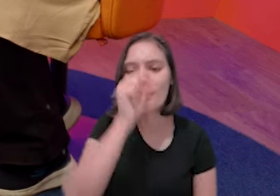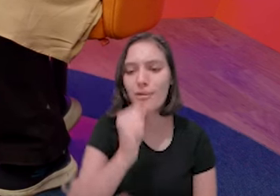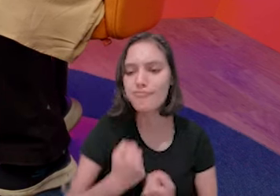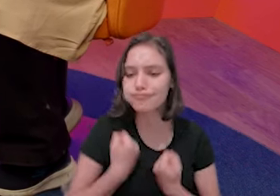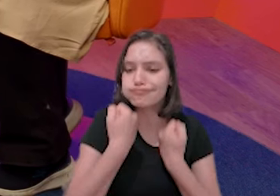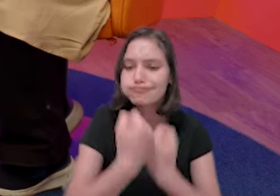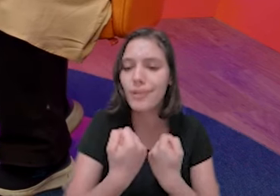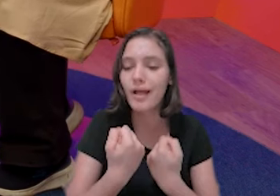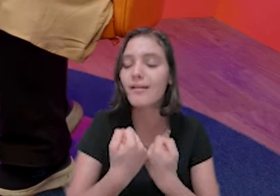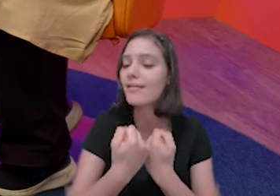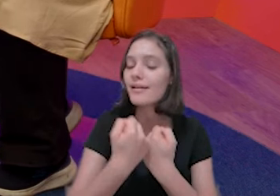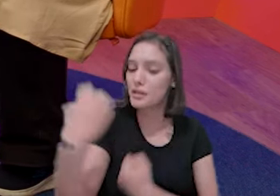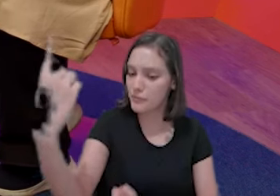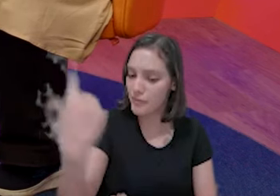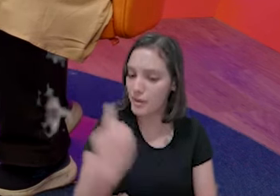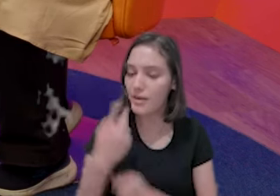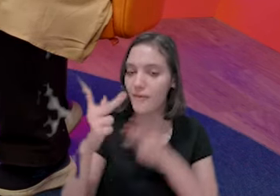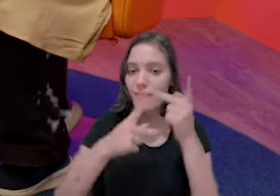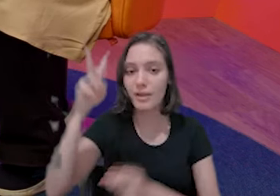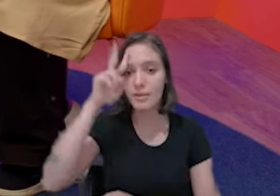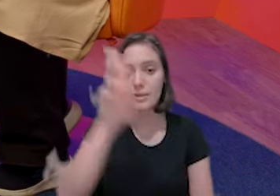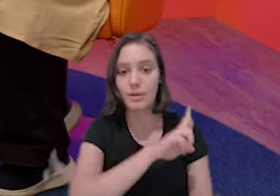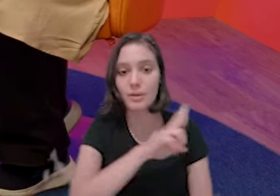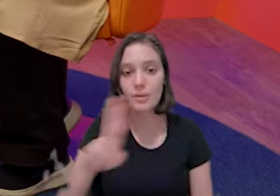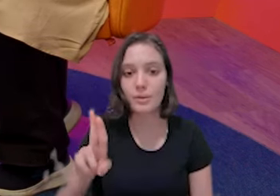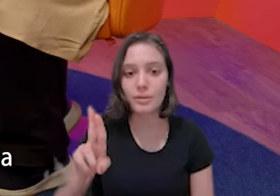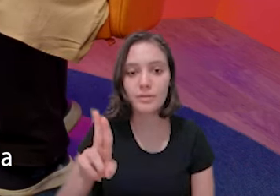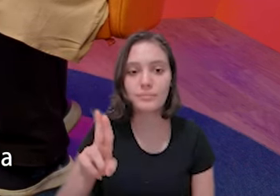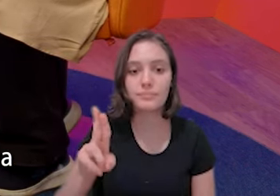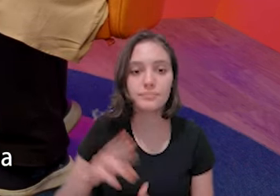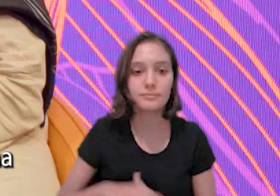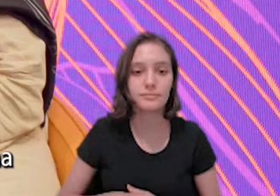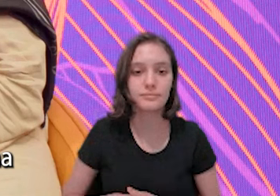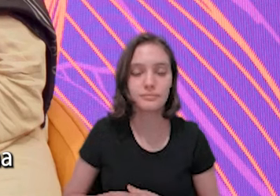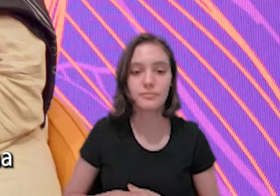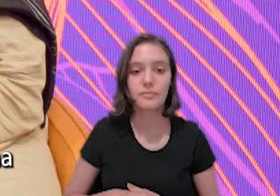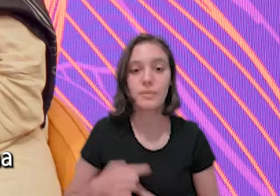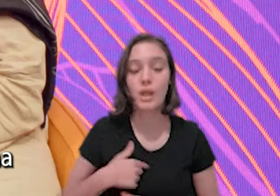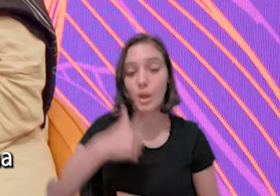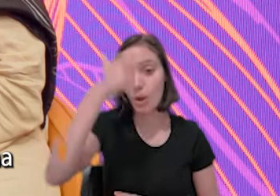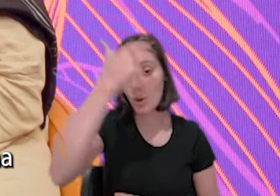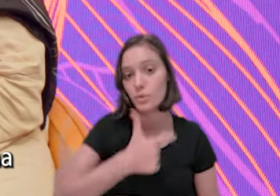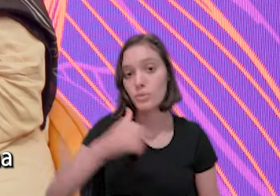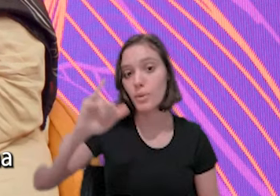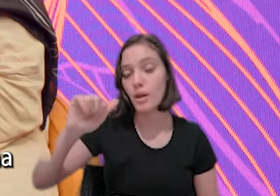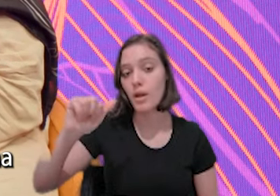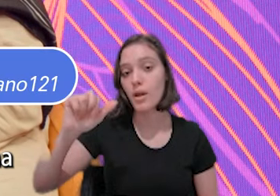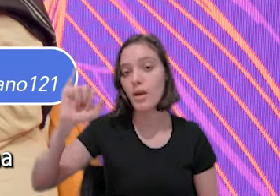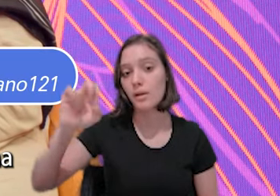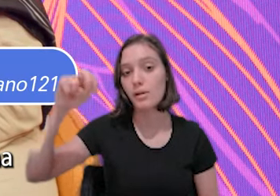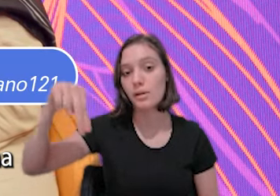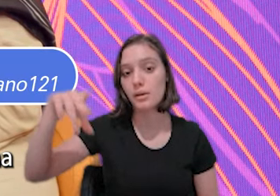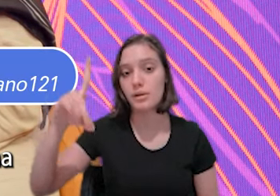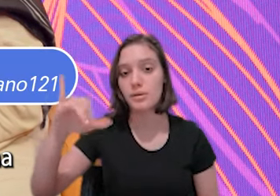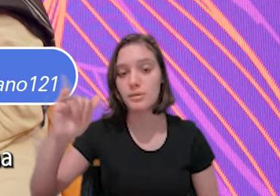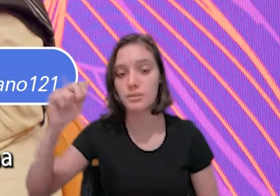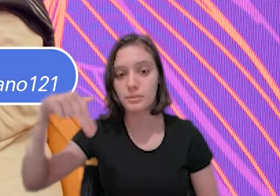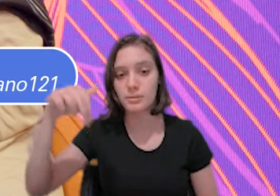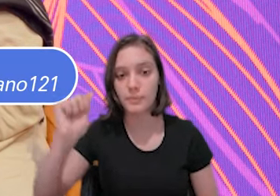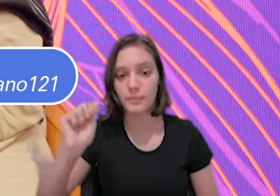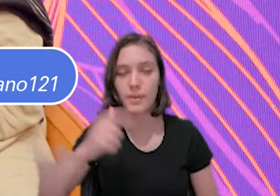esta mulher tão potente e tão forte que veio aqui contar a sua história. Meu nome é Sabahat Mirza, eu sou indiana.